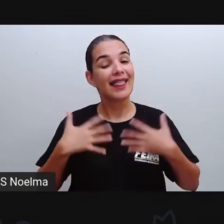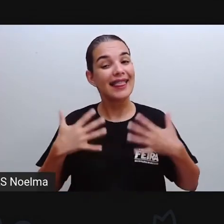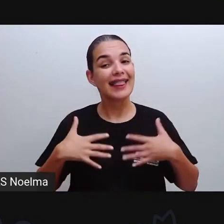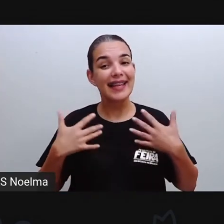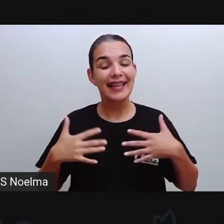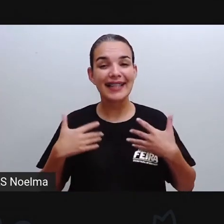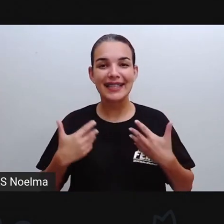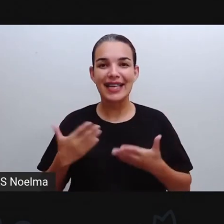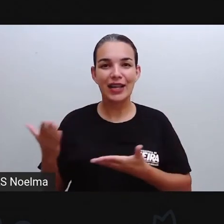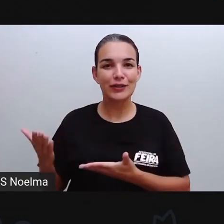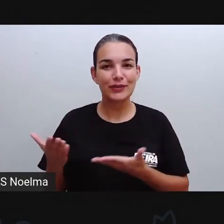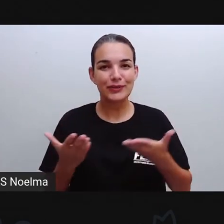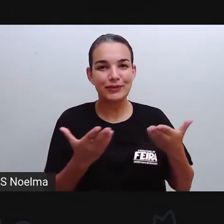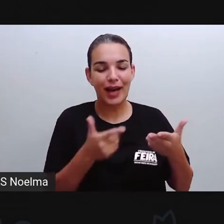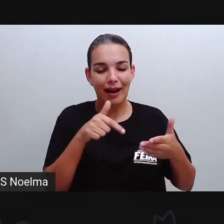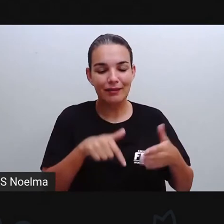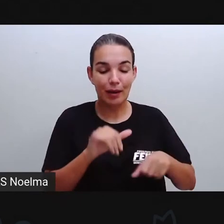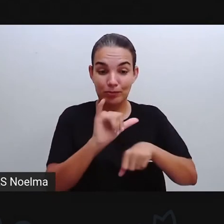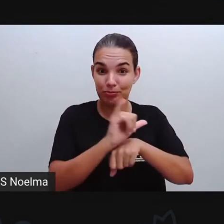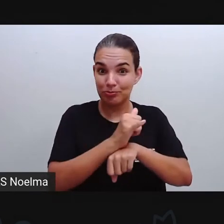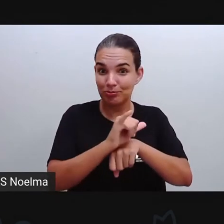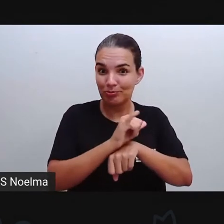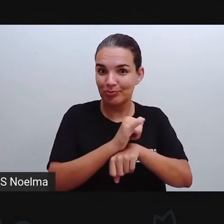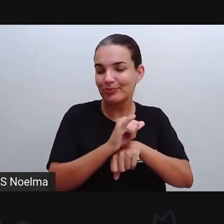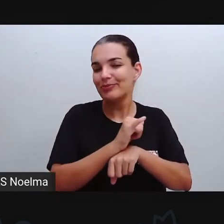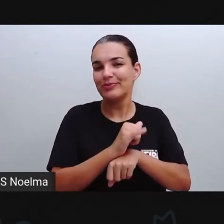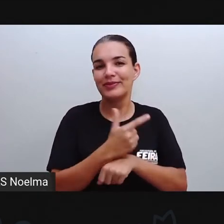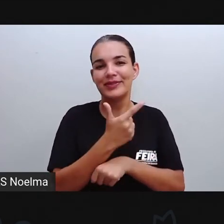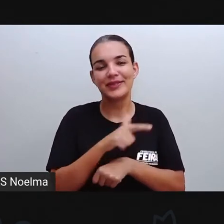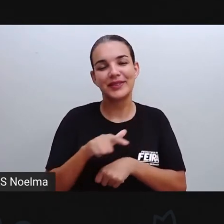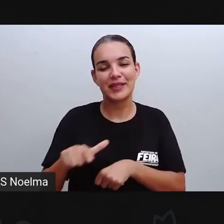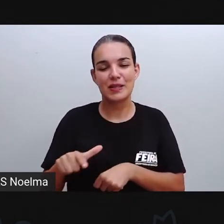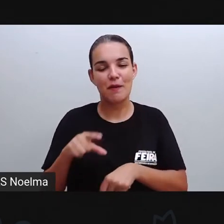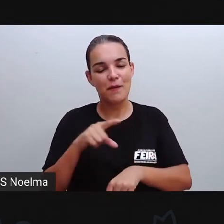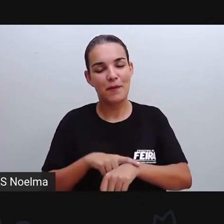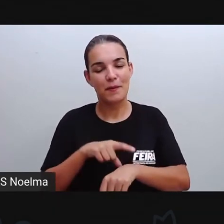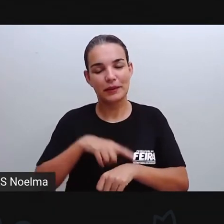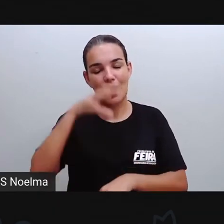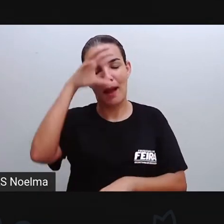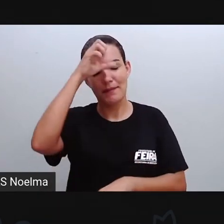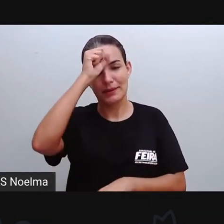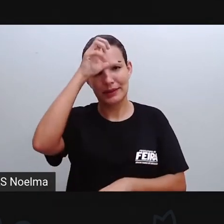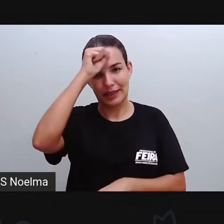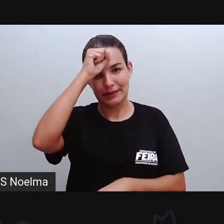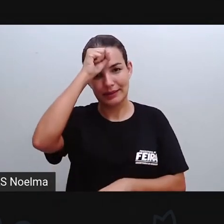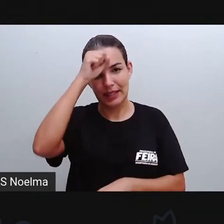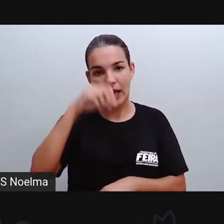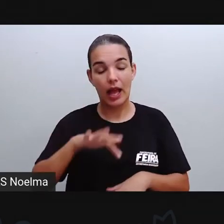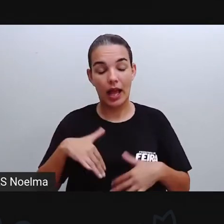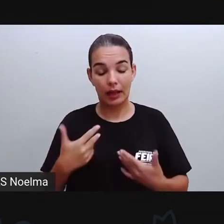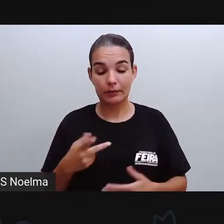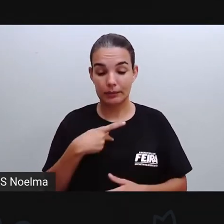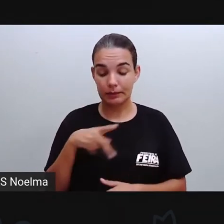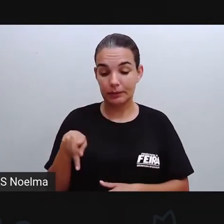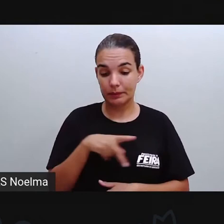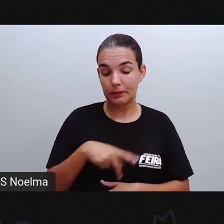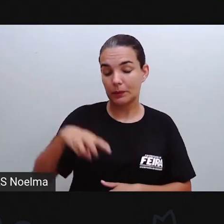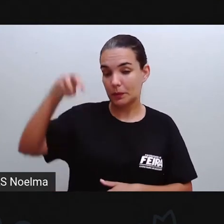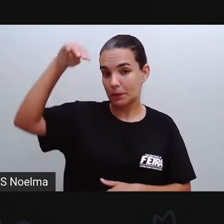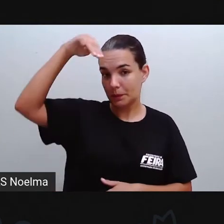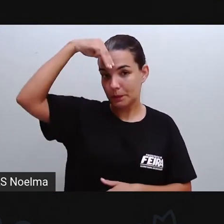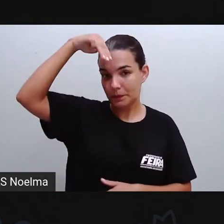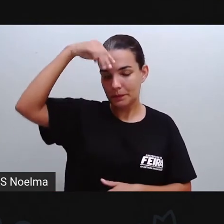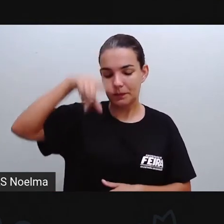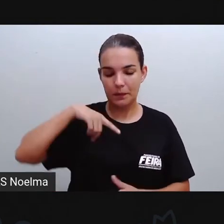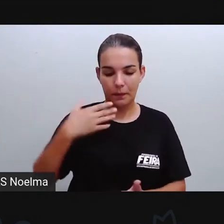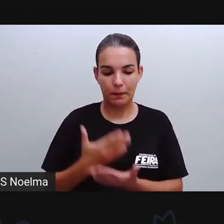alegria que a gente recebe vocês aqui no nosso canal para mais um momento de muito aprendizado. Eu sou a professora Mirti e hoje